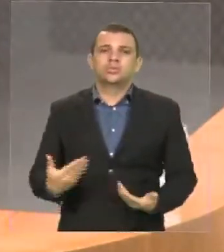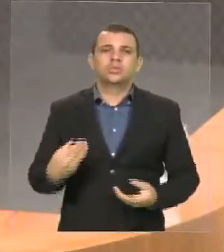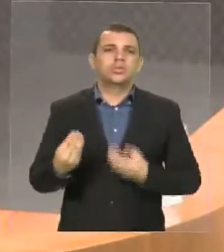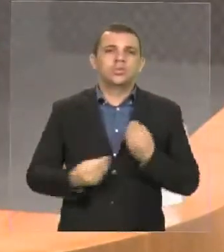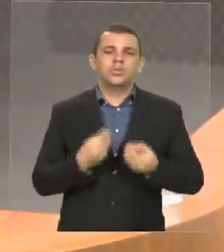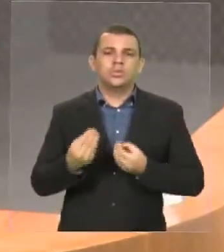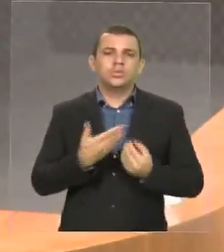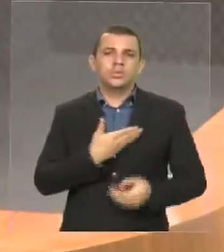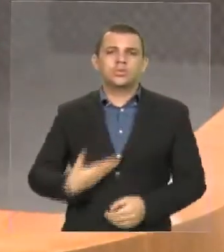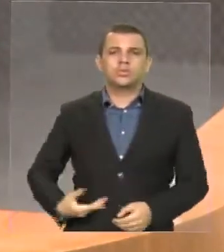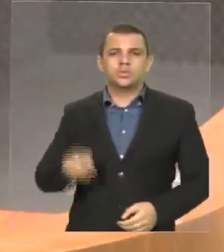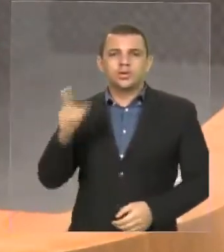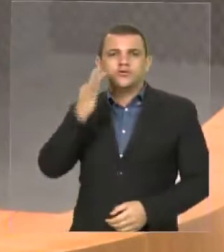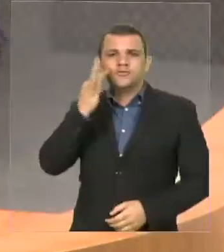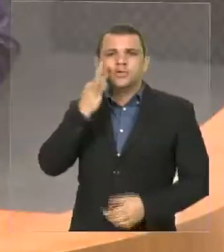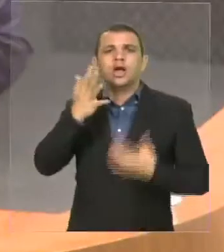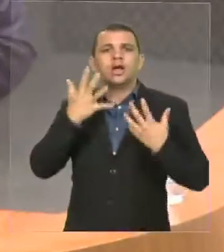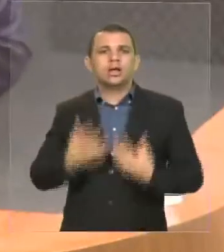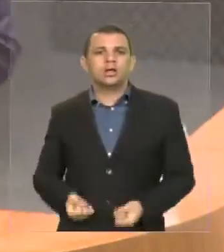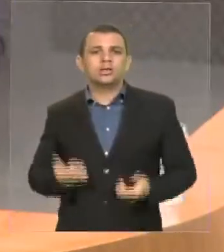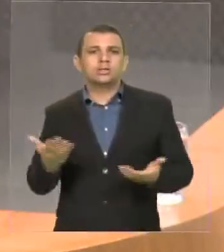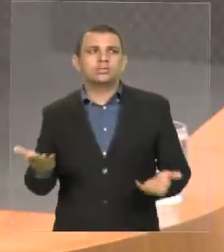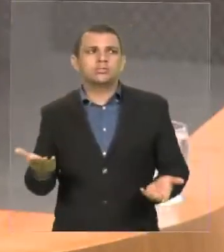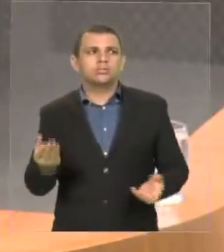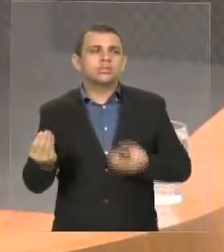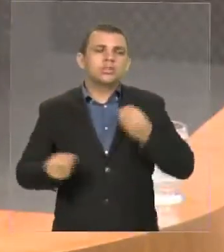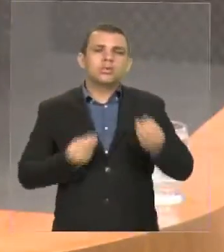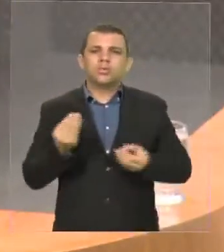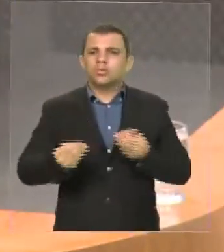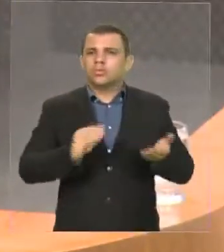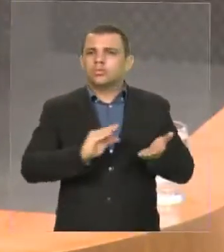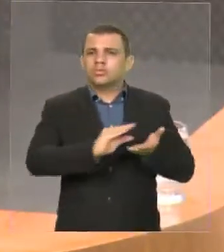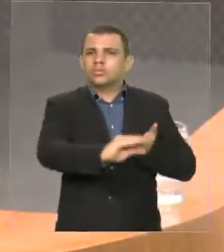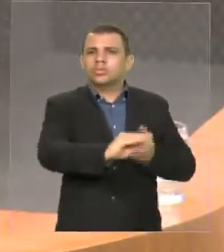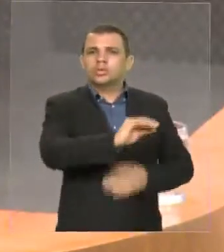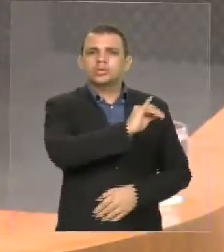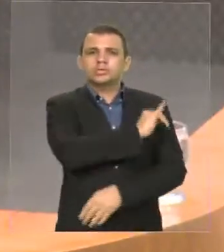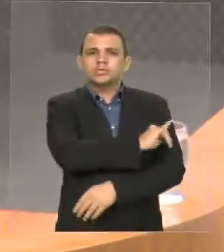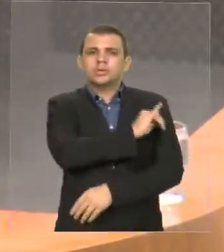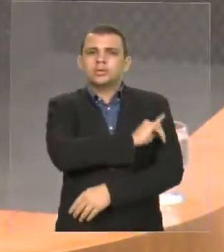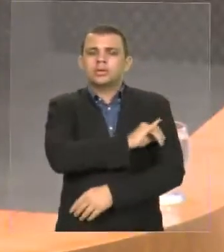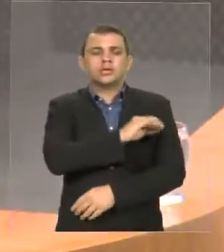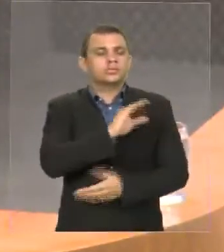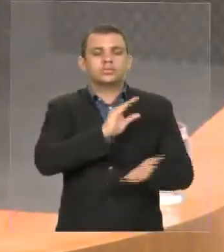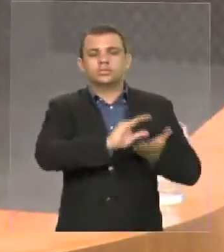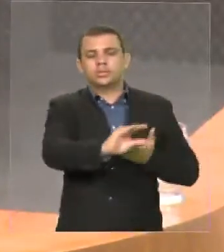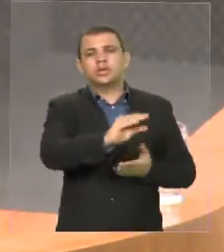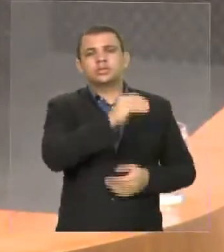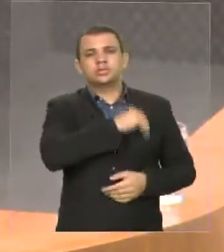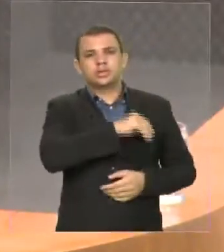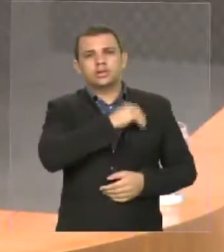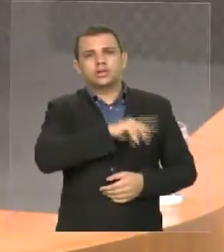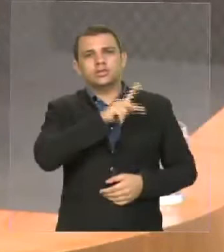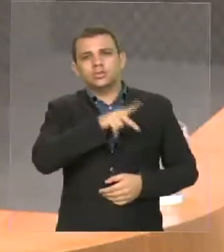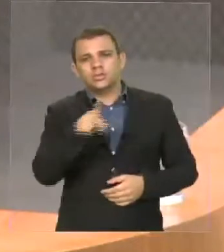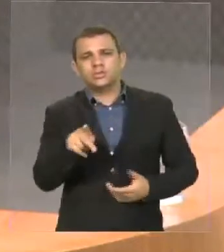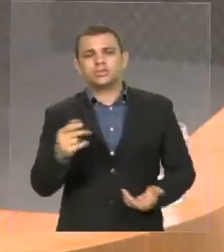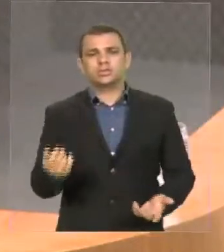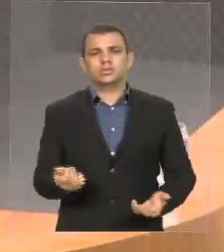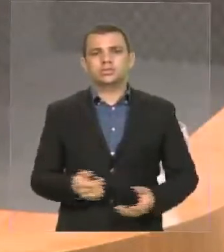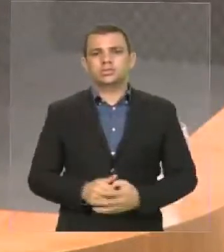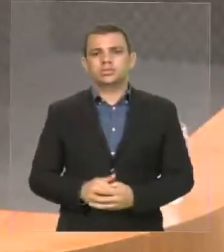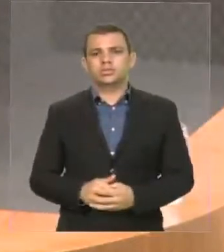aceitar esse acordo, poderá dar o reajuste do salário dos professores? Poderá dar o Deputado Adriano,